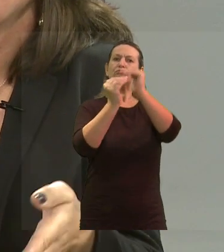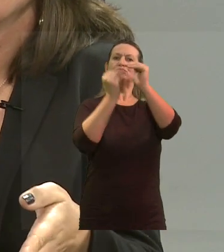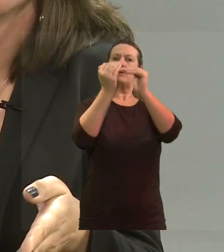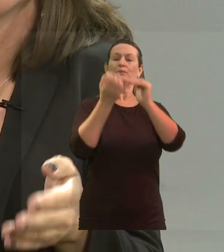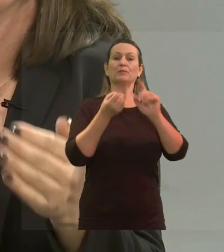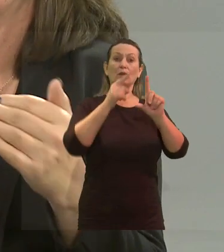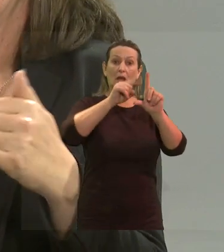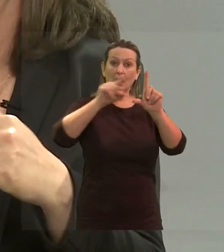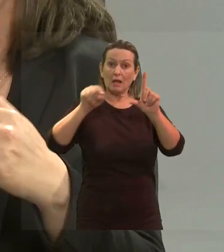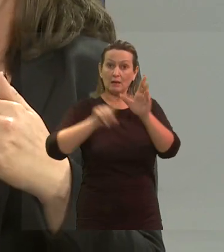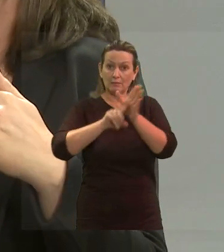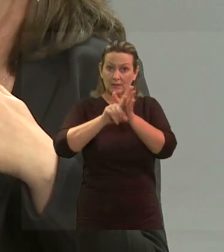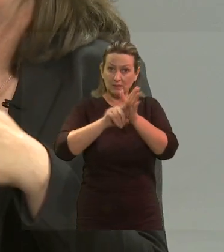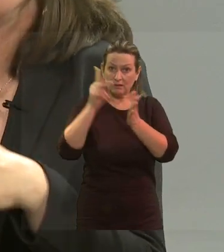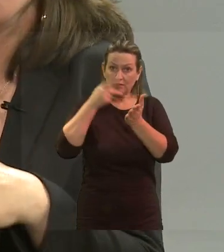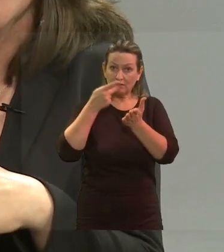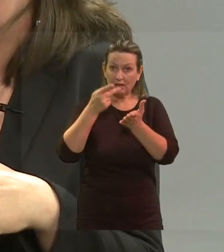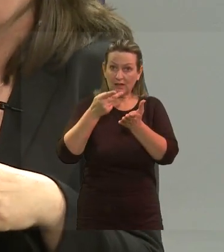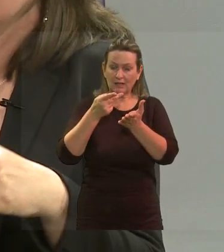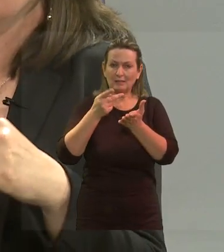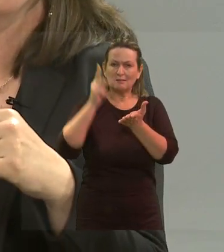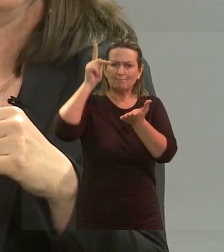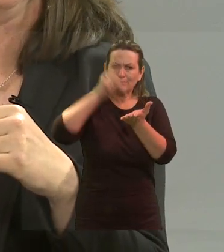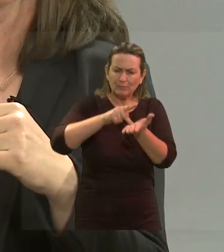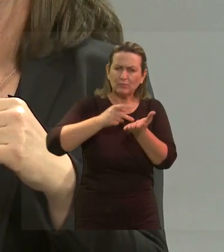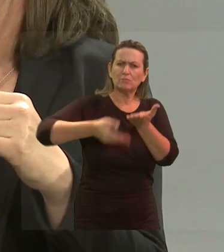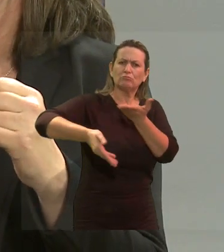pesquisas mostram que quando há uma real integração,